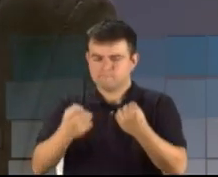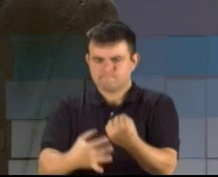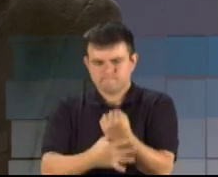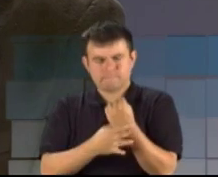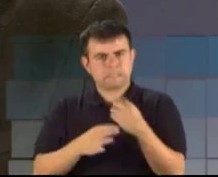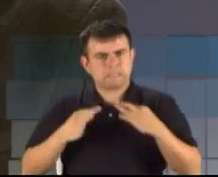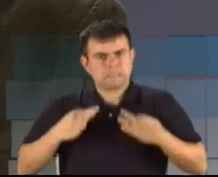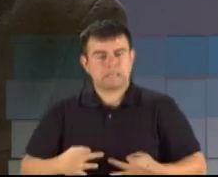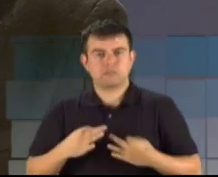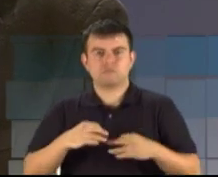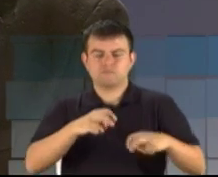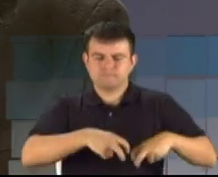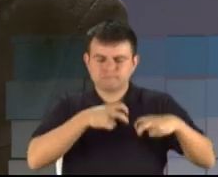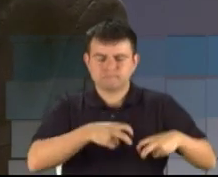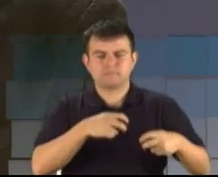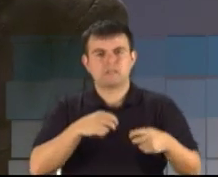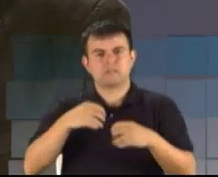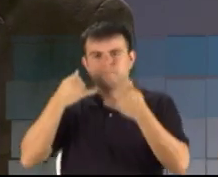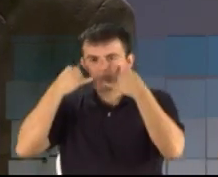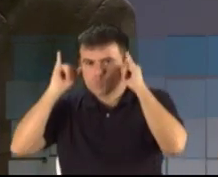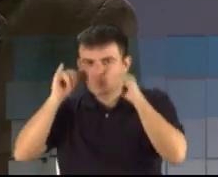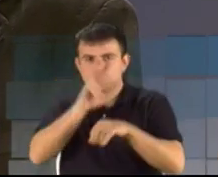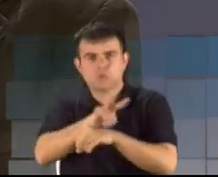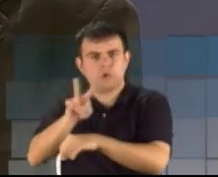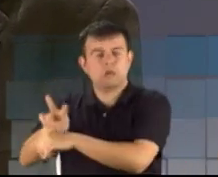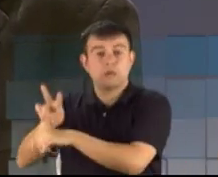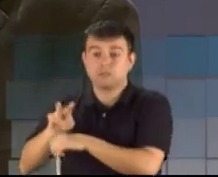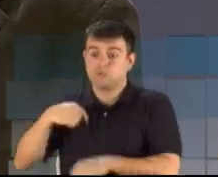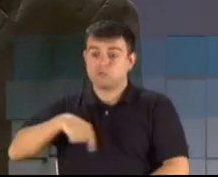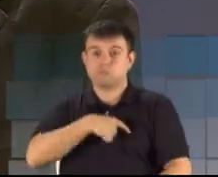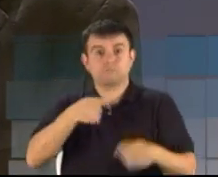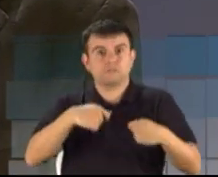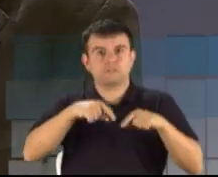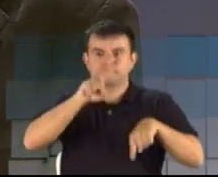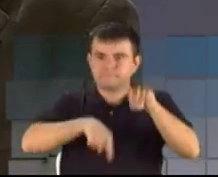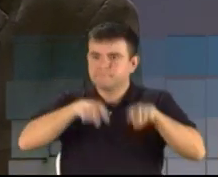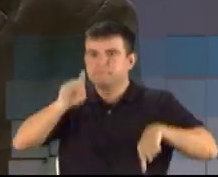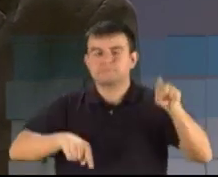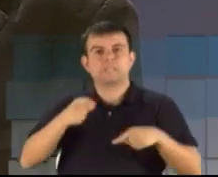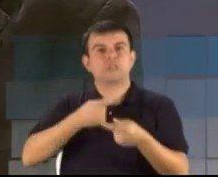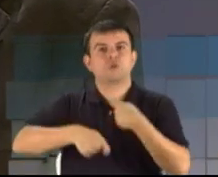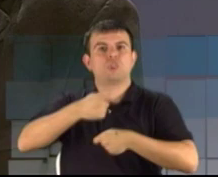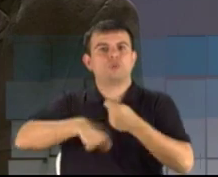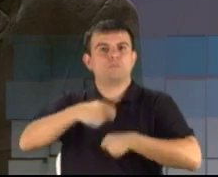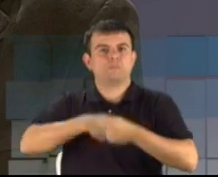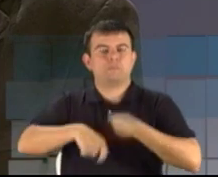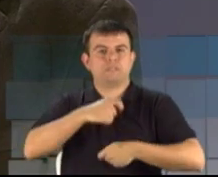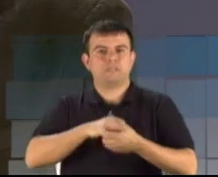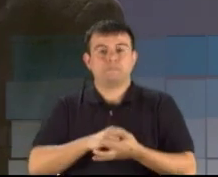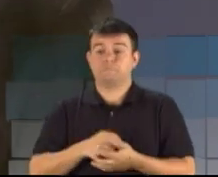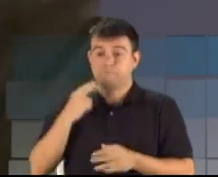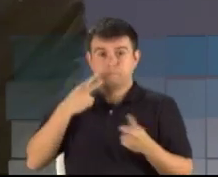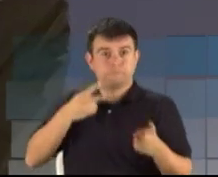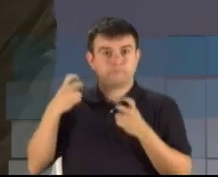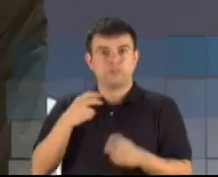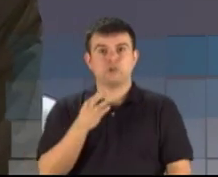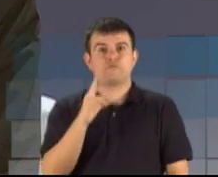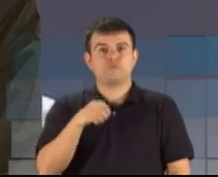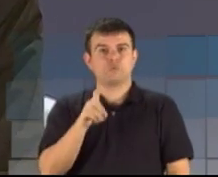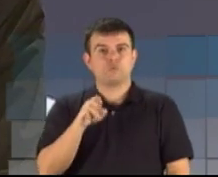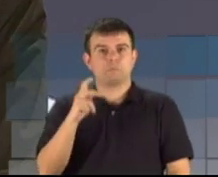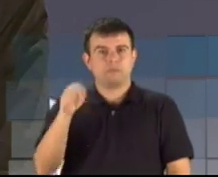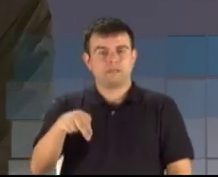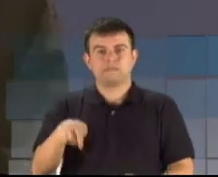com a pecuária, com a agronegócio. precisamos diversificar a economia. A gente nota que o Fundo OPEM, Caixa RS,